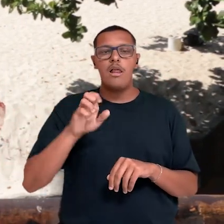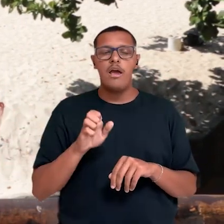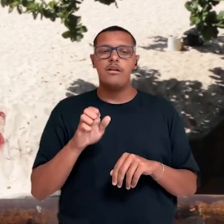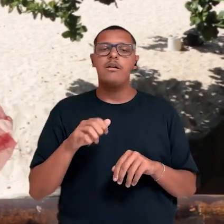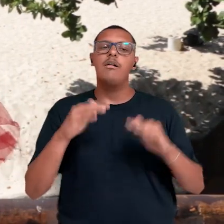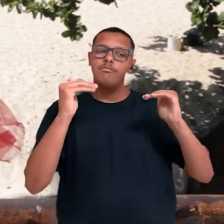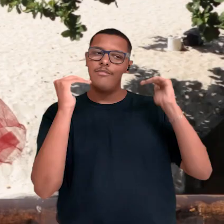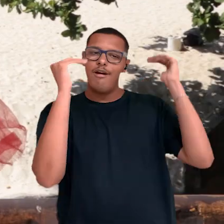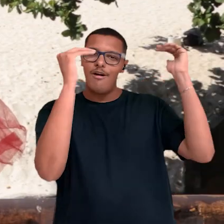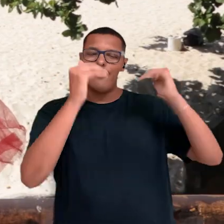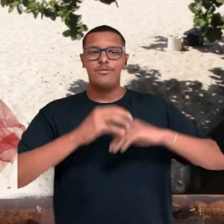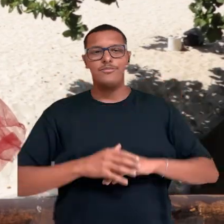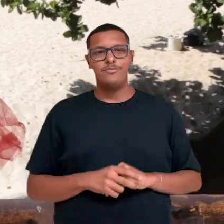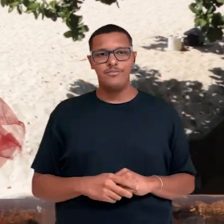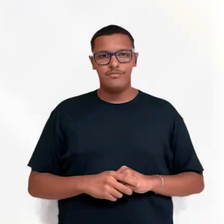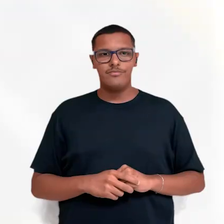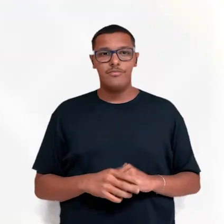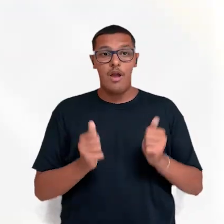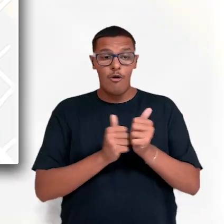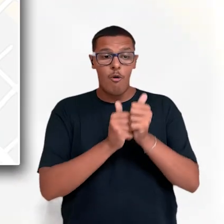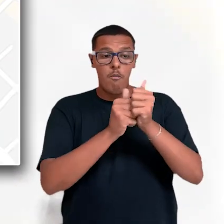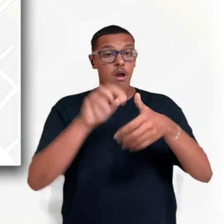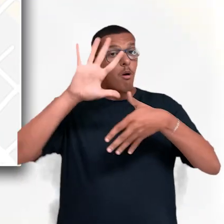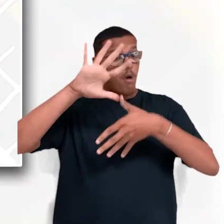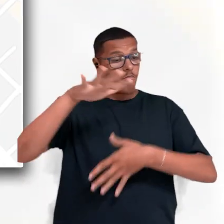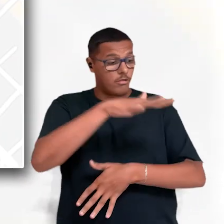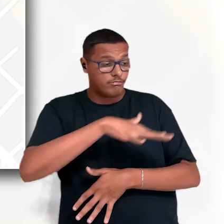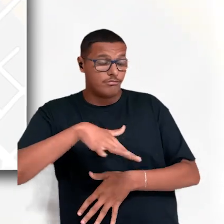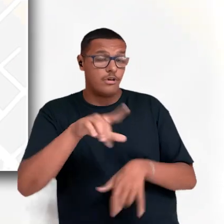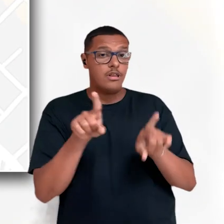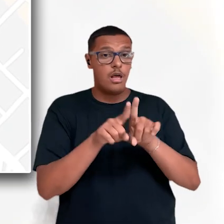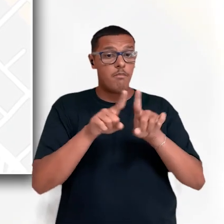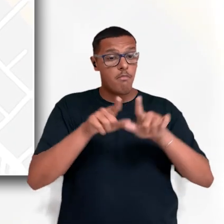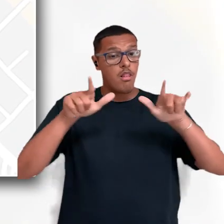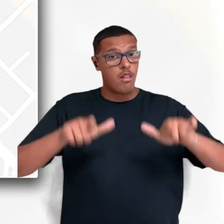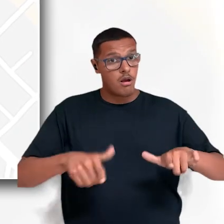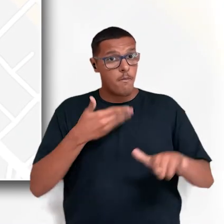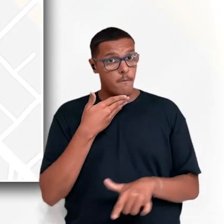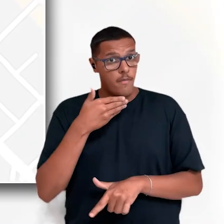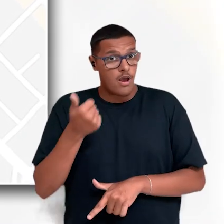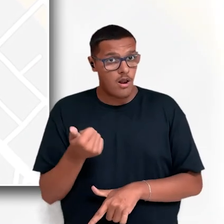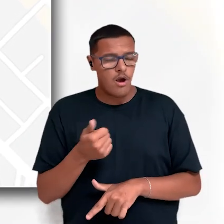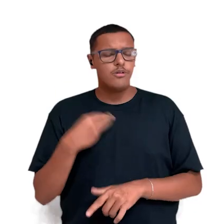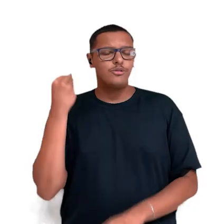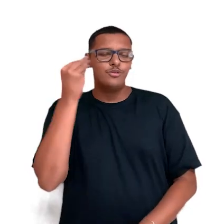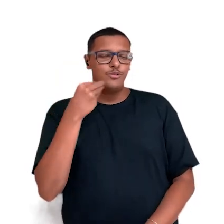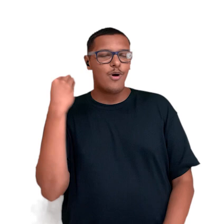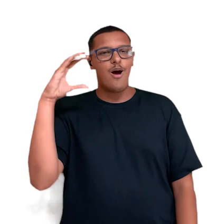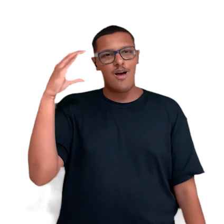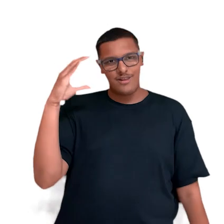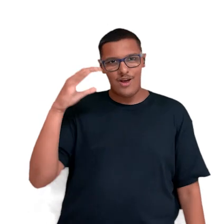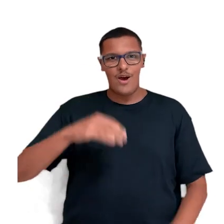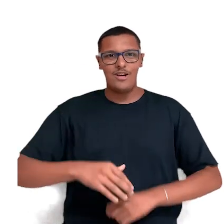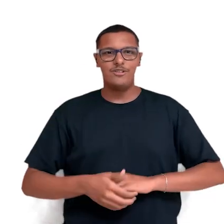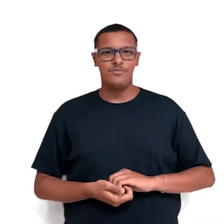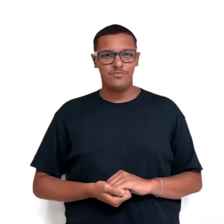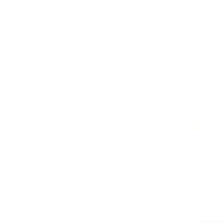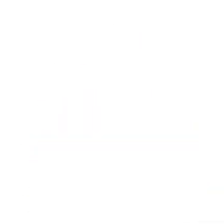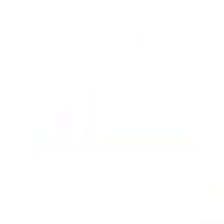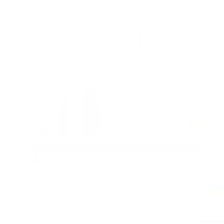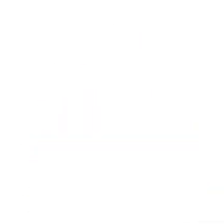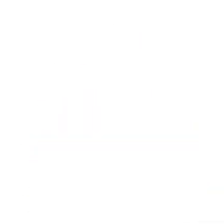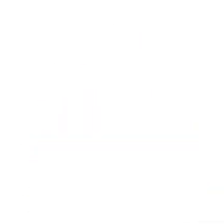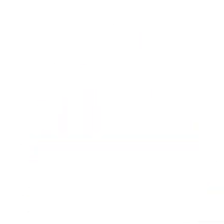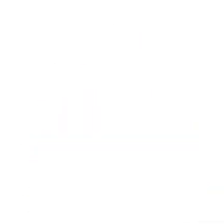underline, a maior. Acompanhe o mapa que está aqui abaixo para se localizar melhor. Experimente, Niterói!